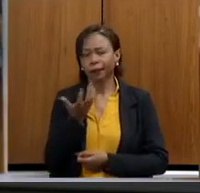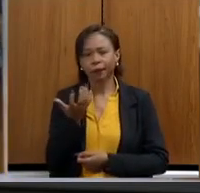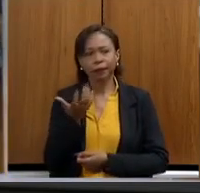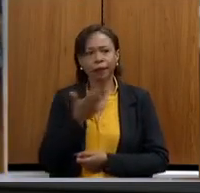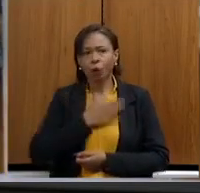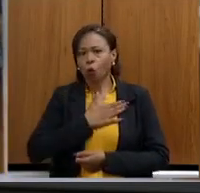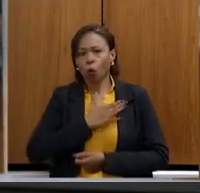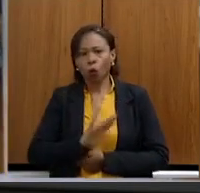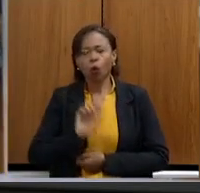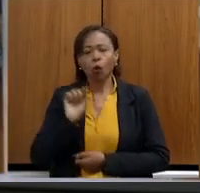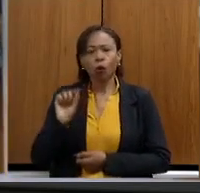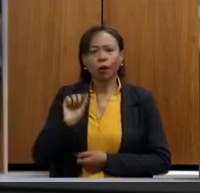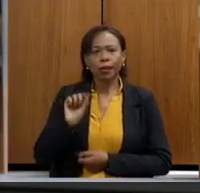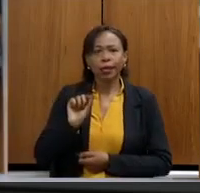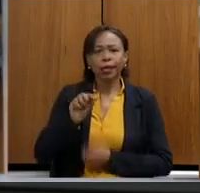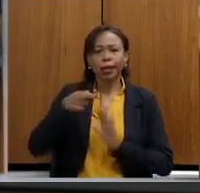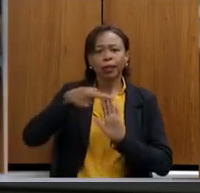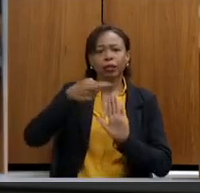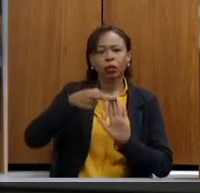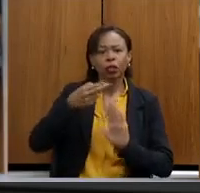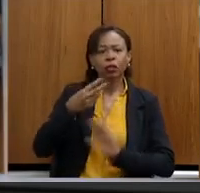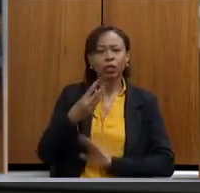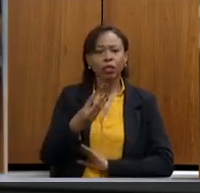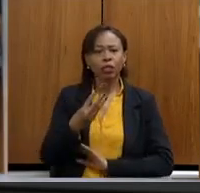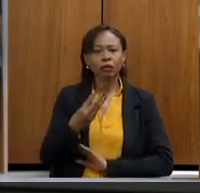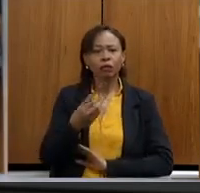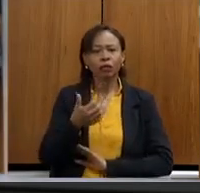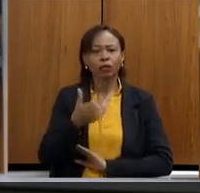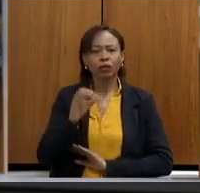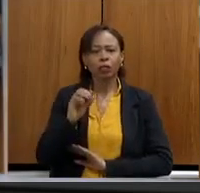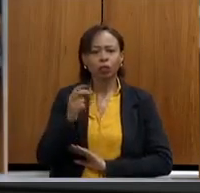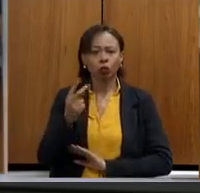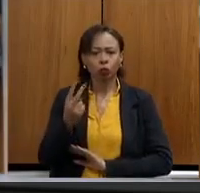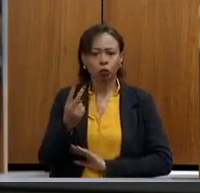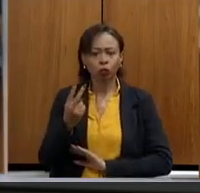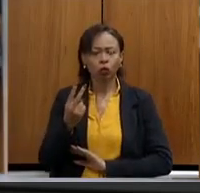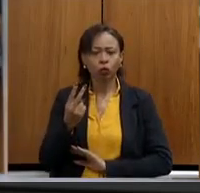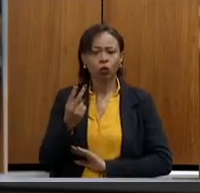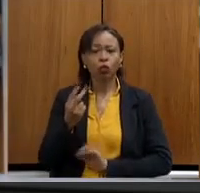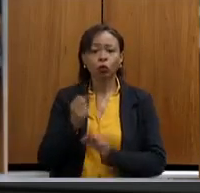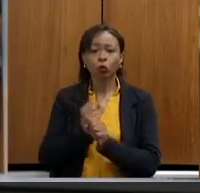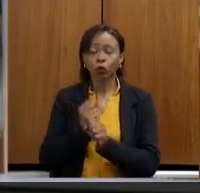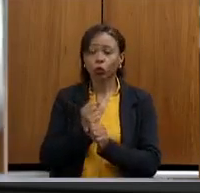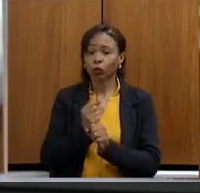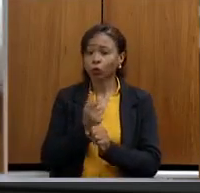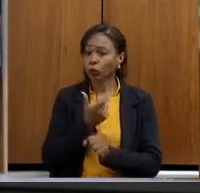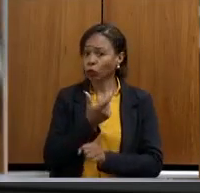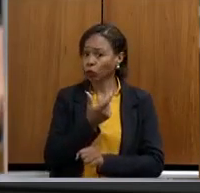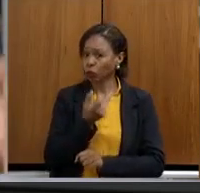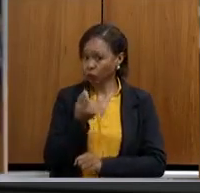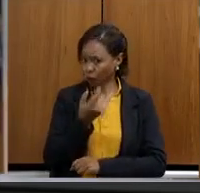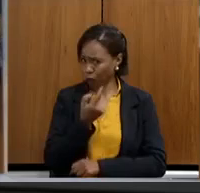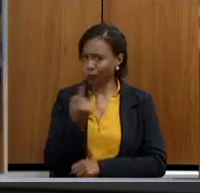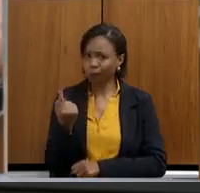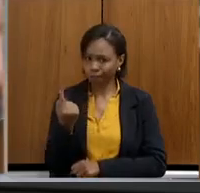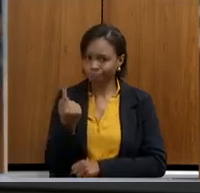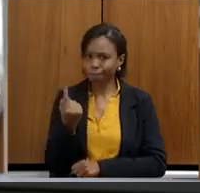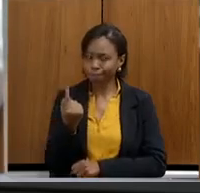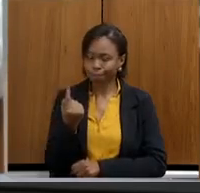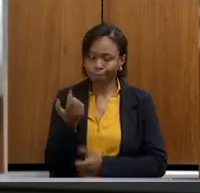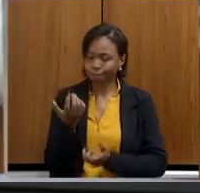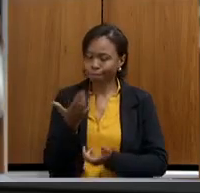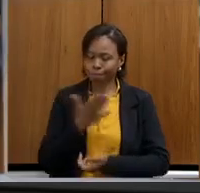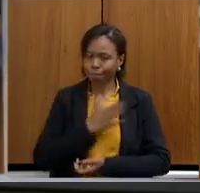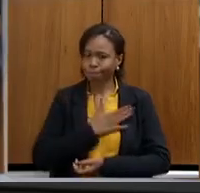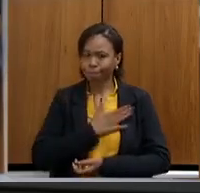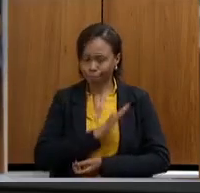SEMAG-F a 3.102 de 26 de 10 de 2021. É claro que, em nossas